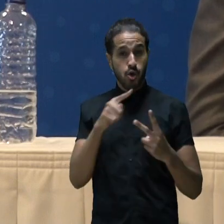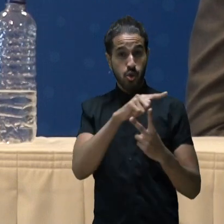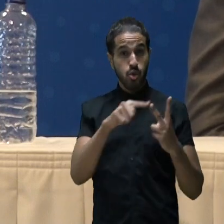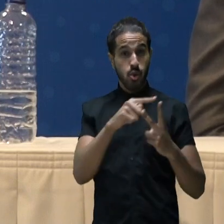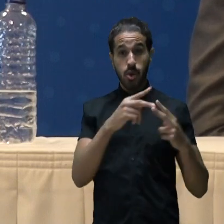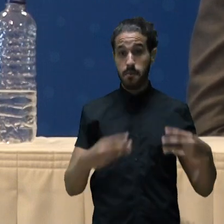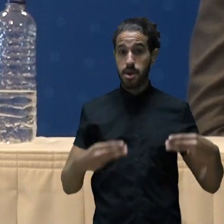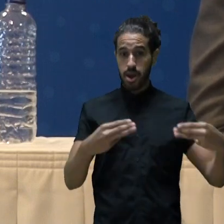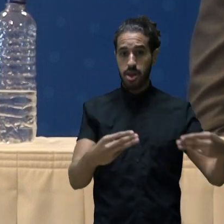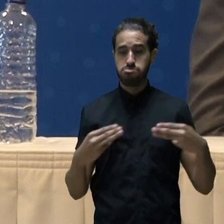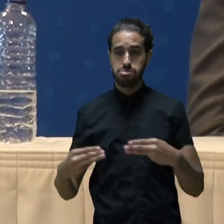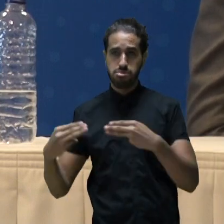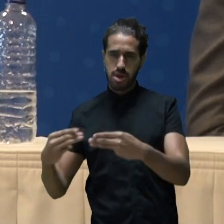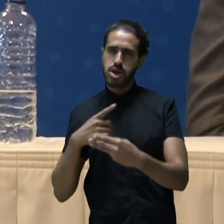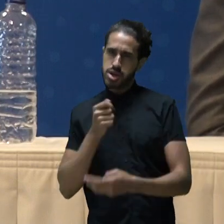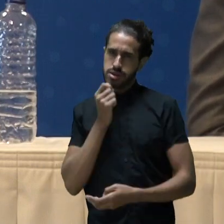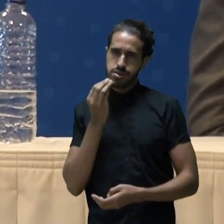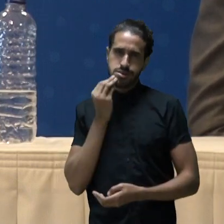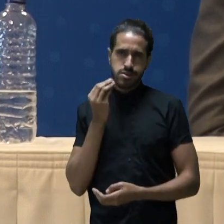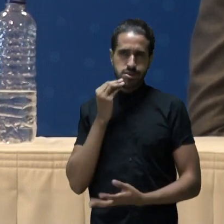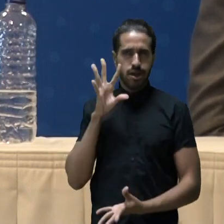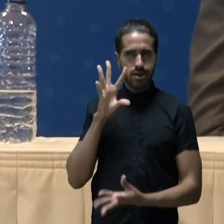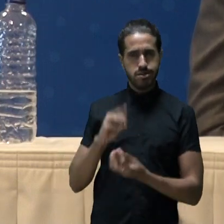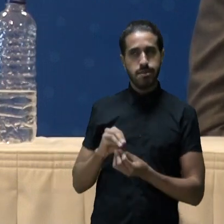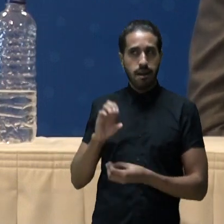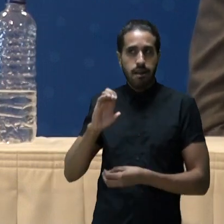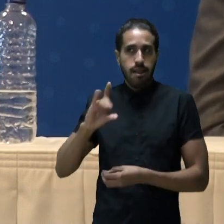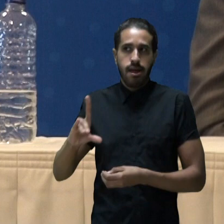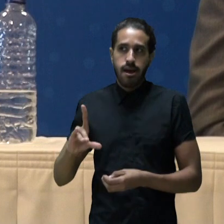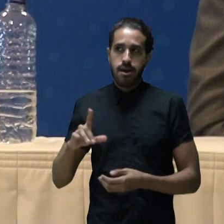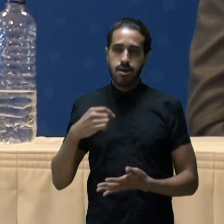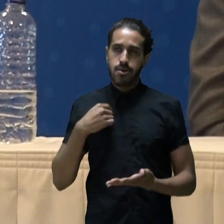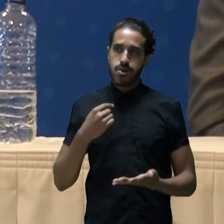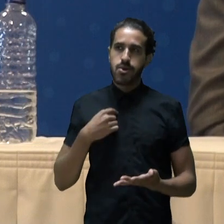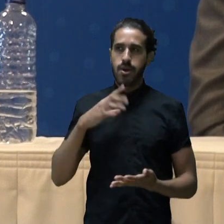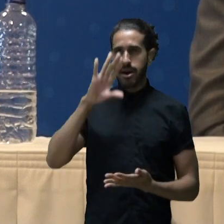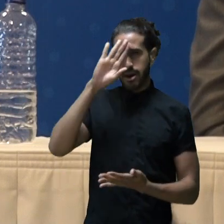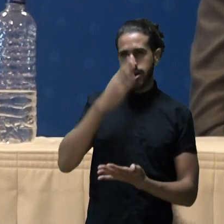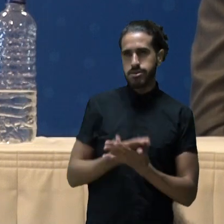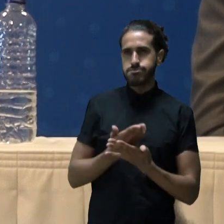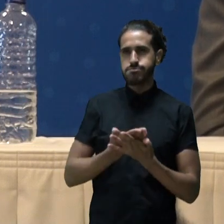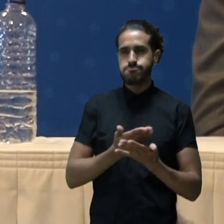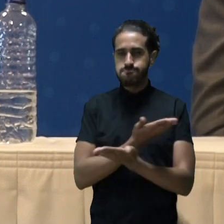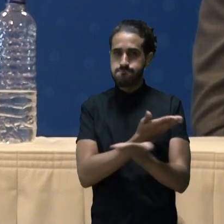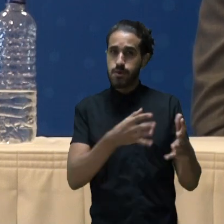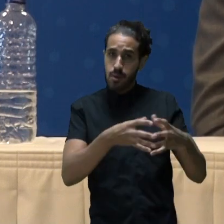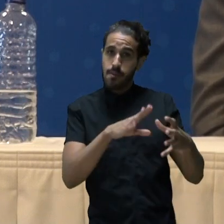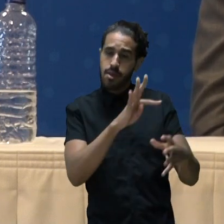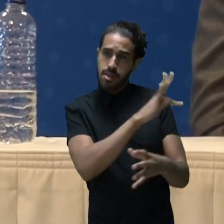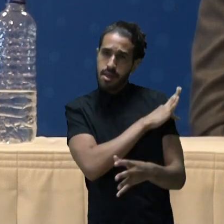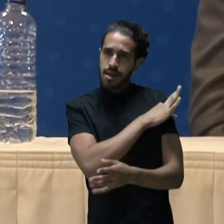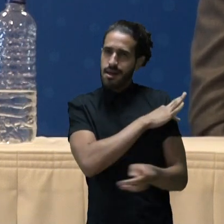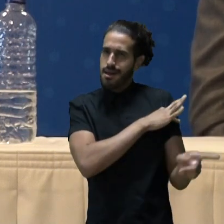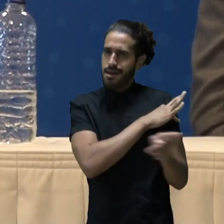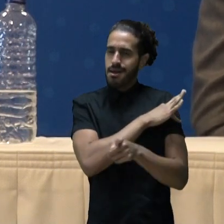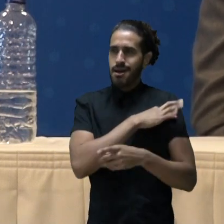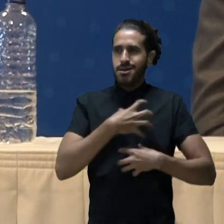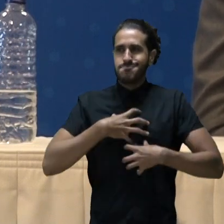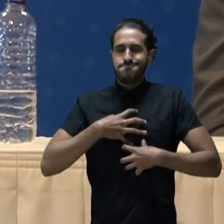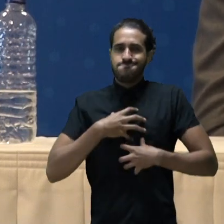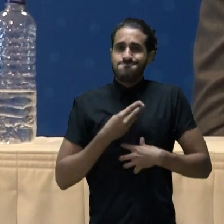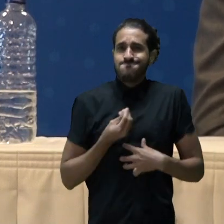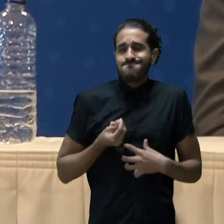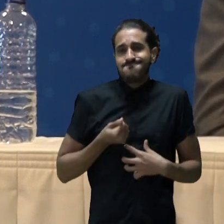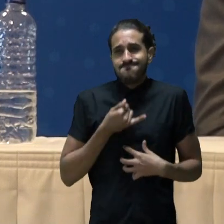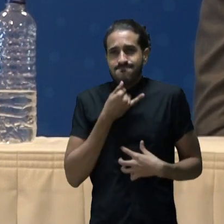com dois ministérios. Eu vou tentar resumir, claro que eu considero muito, os meus técnicos ficam até